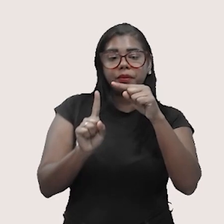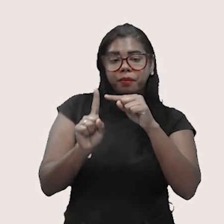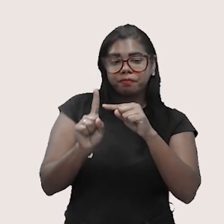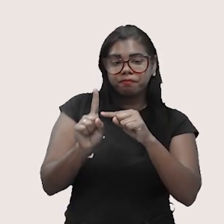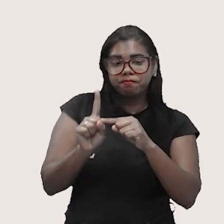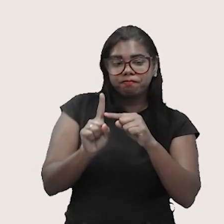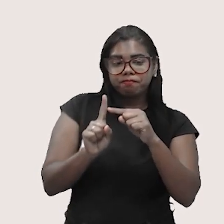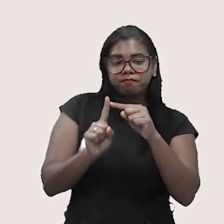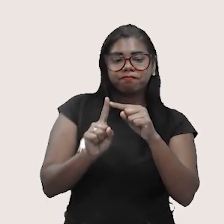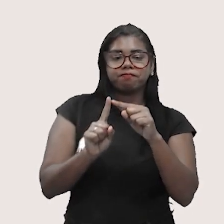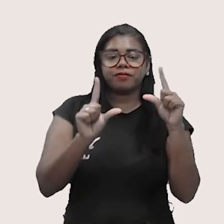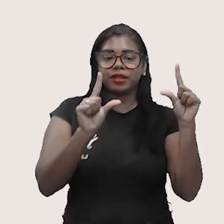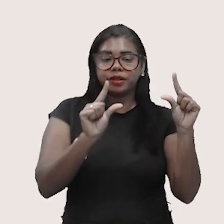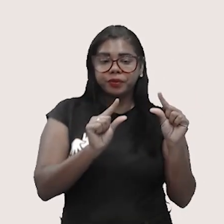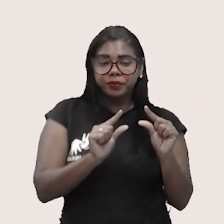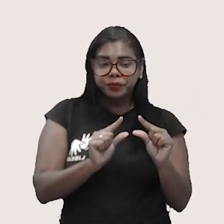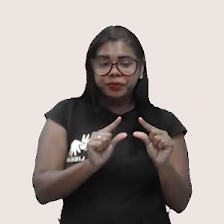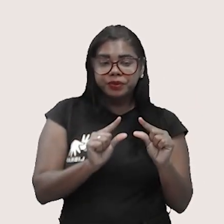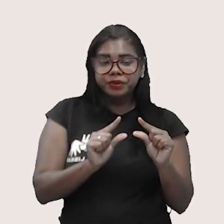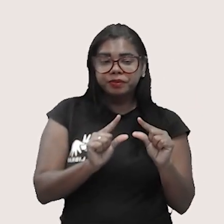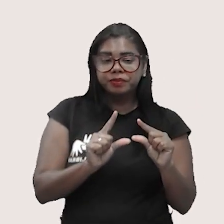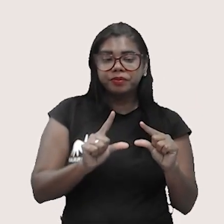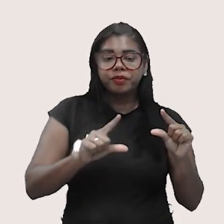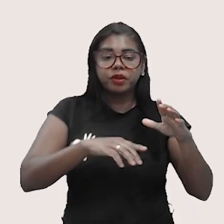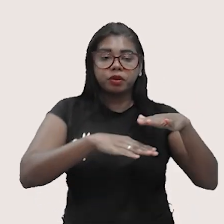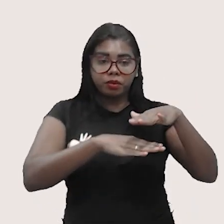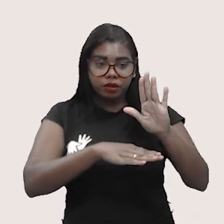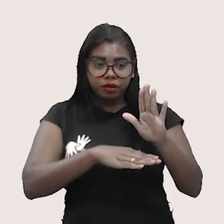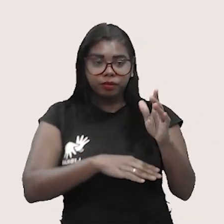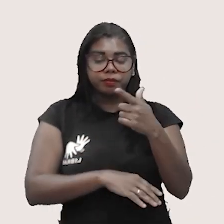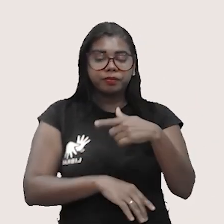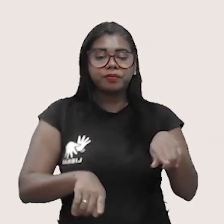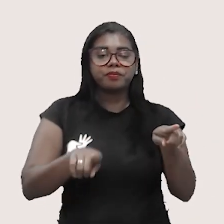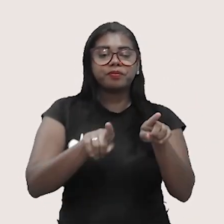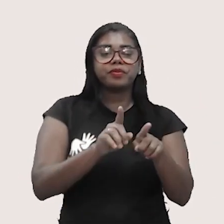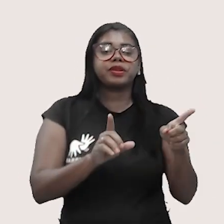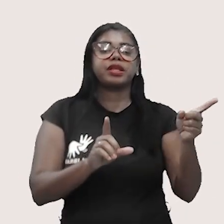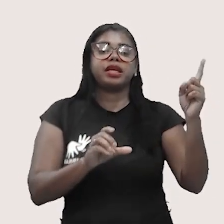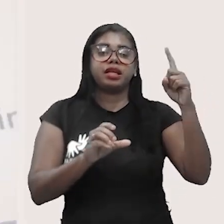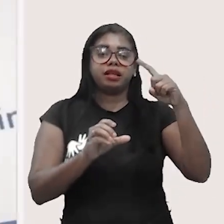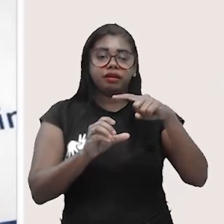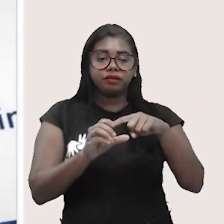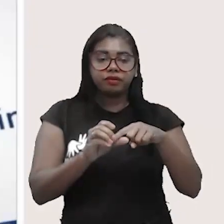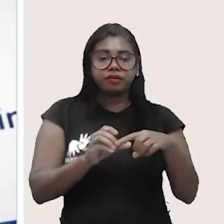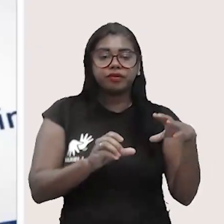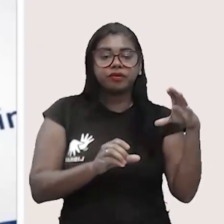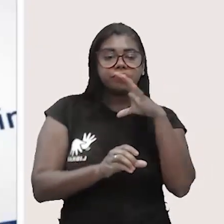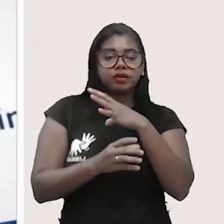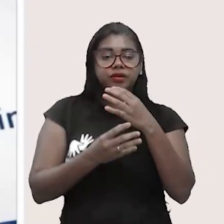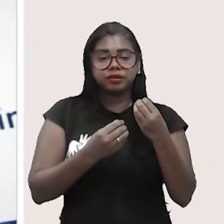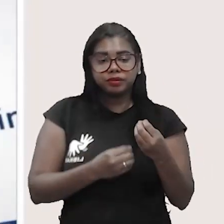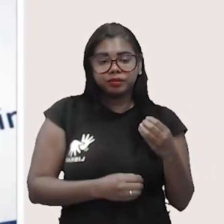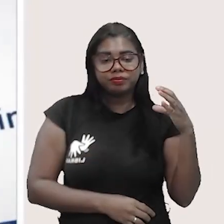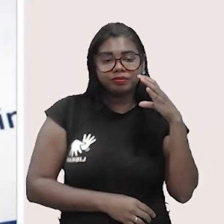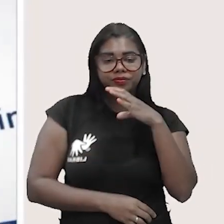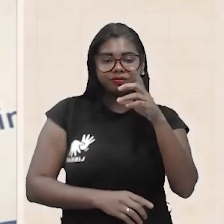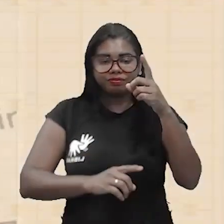volte a reduzir o seu tamanho, para que, mais uma vez, ele volte a receber esse calor e mantenha esse